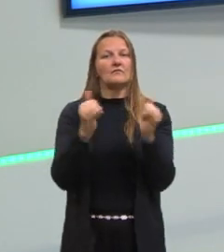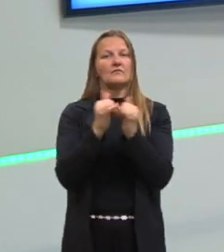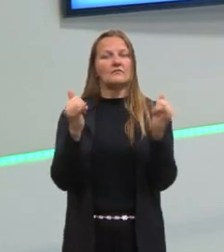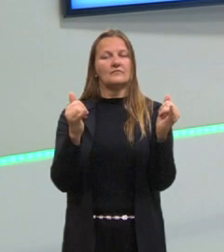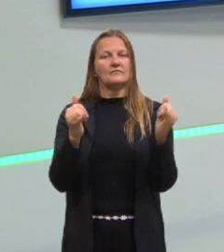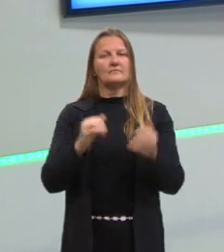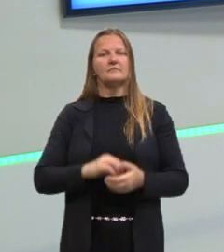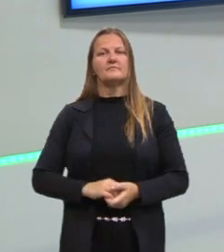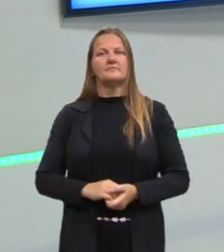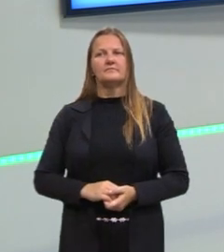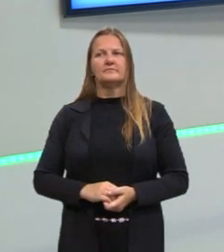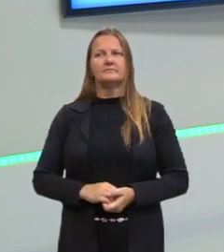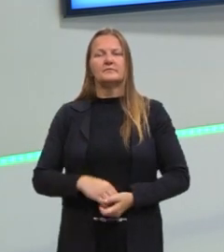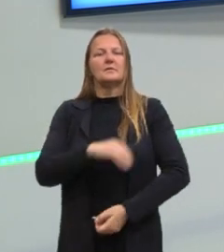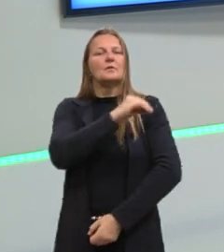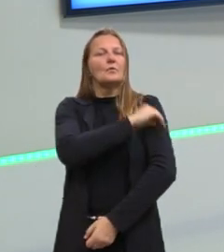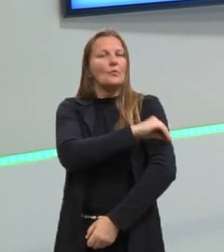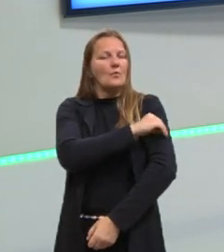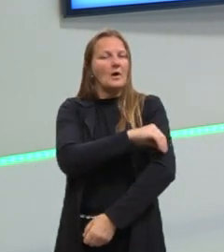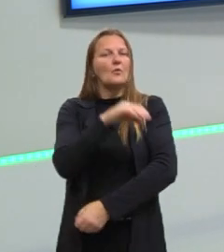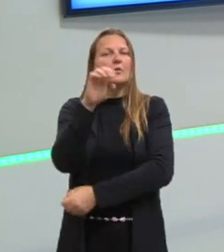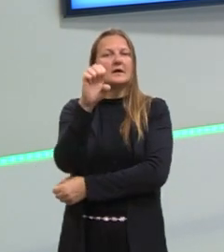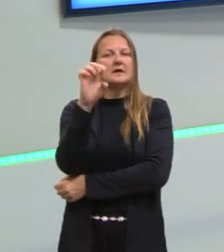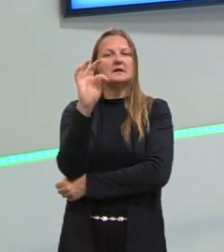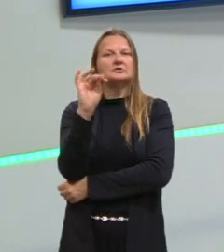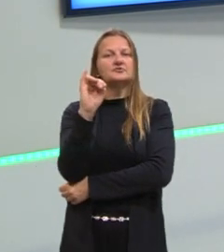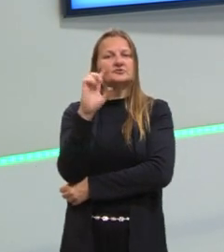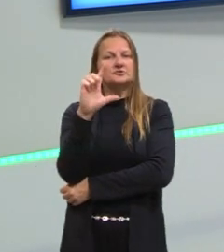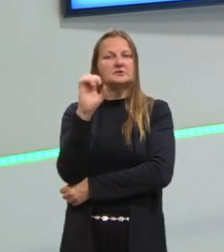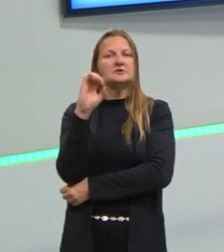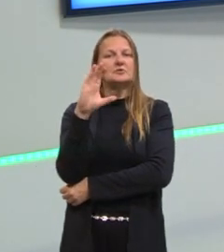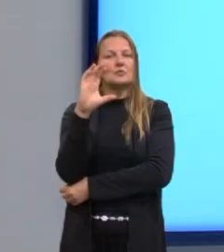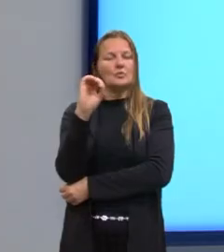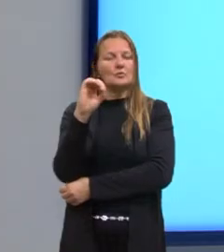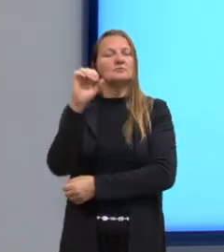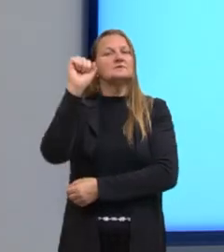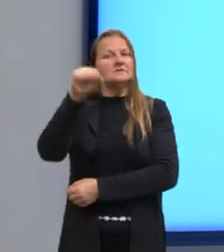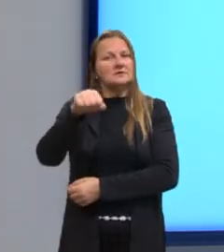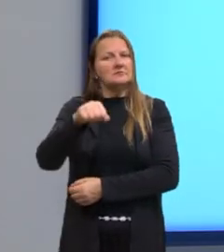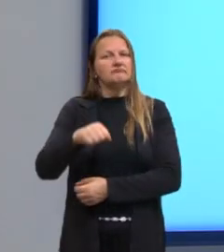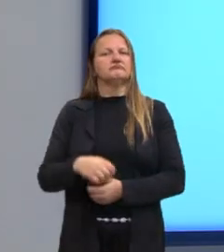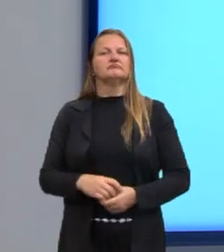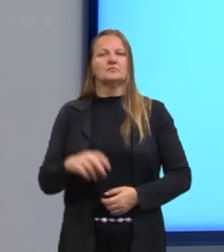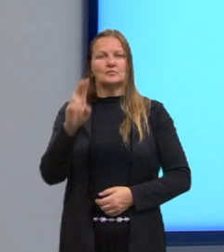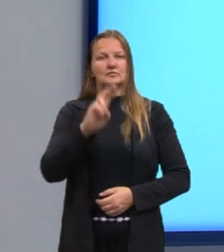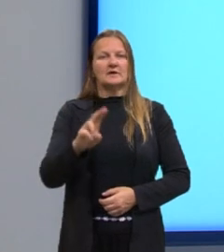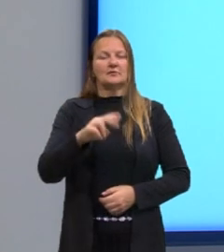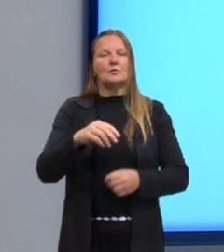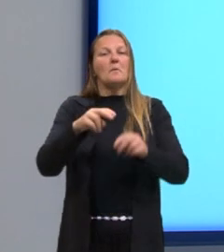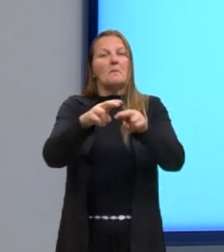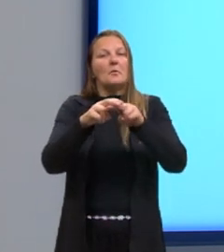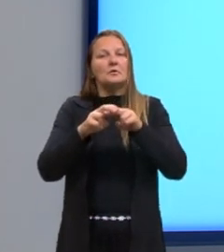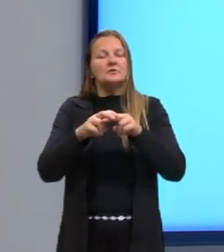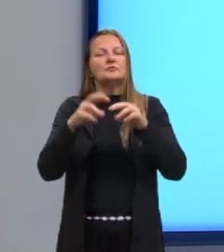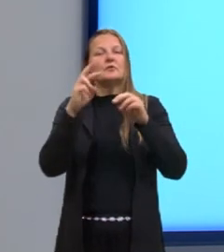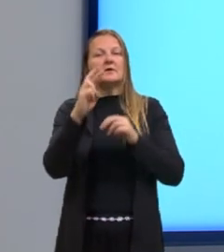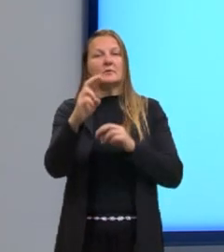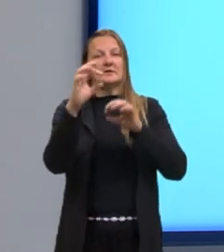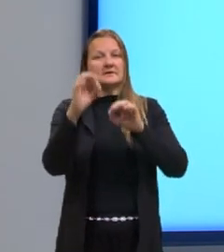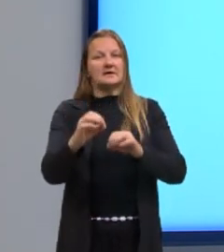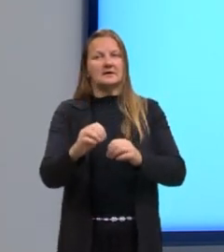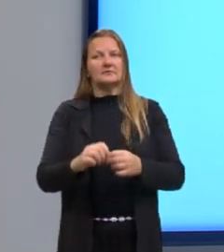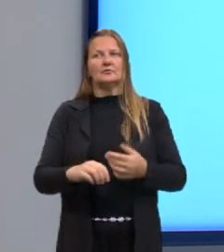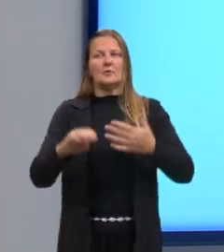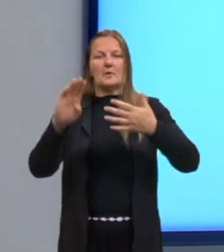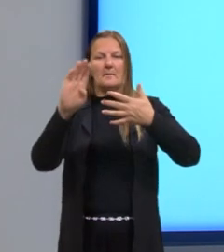combustível? Álcool etílico, será? Sim, né? Então, a resposta certa é a